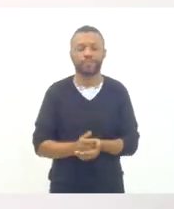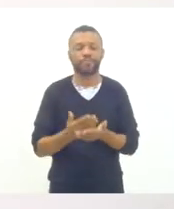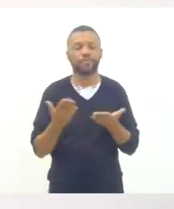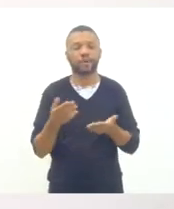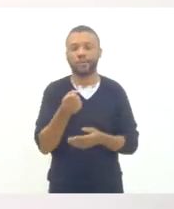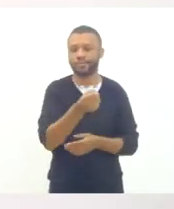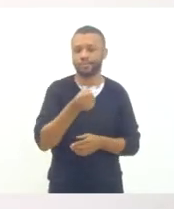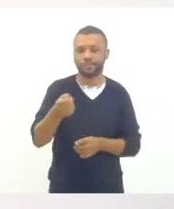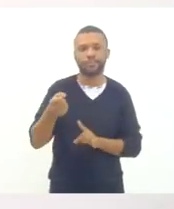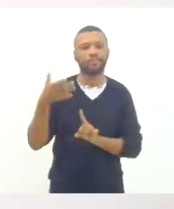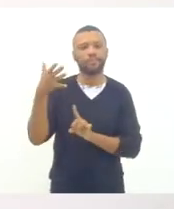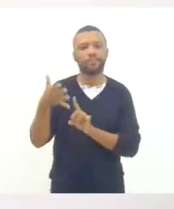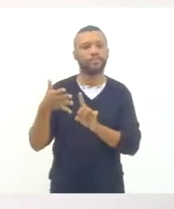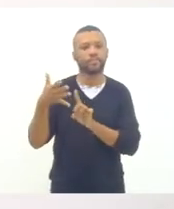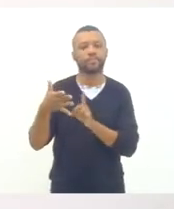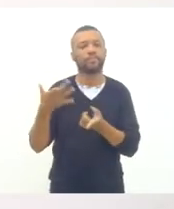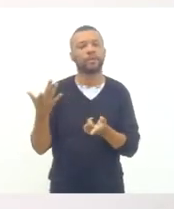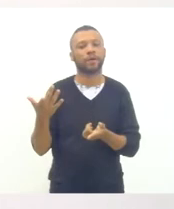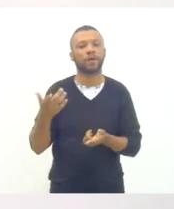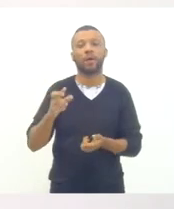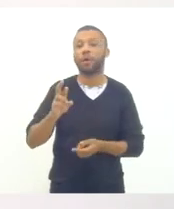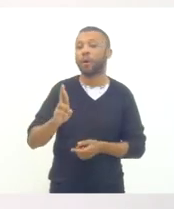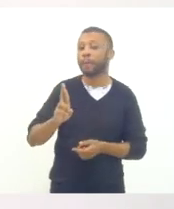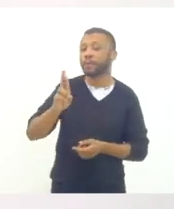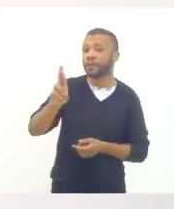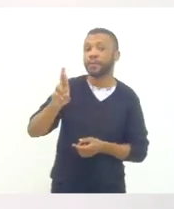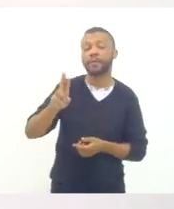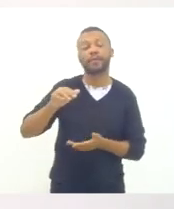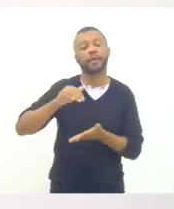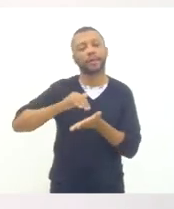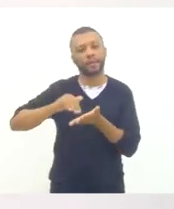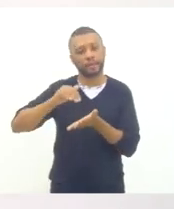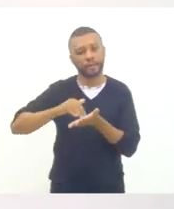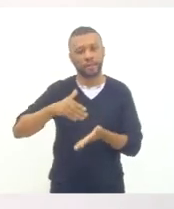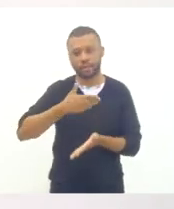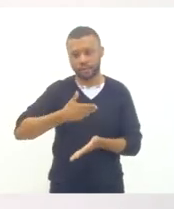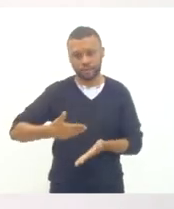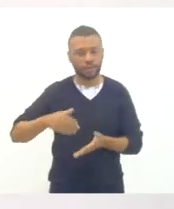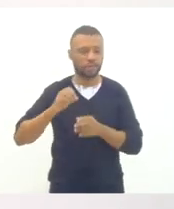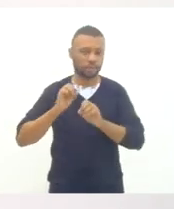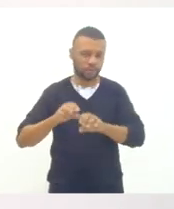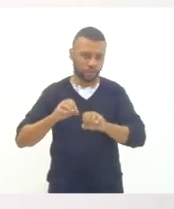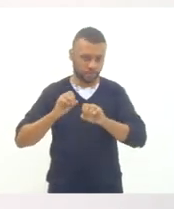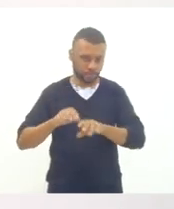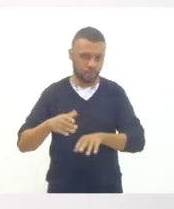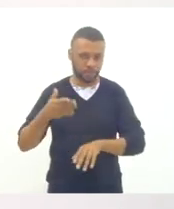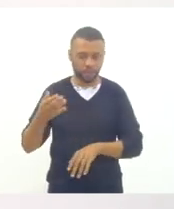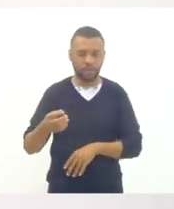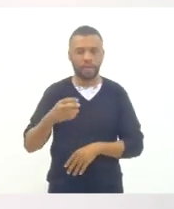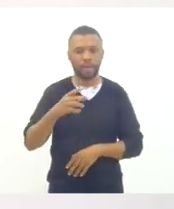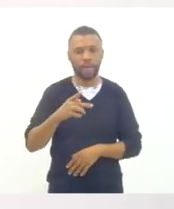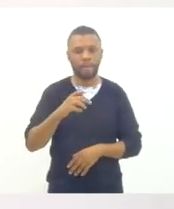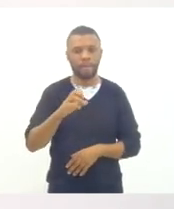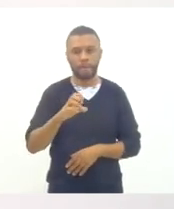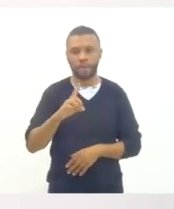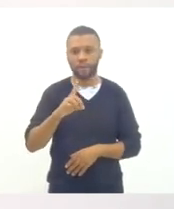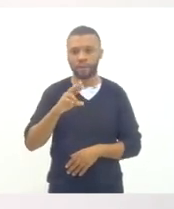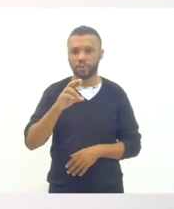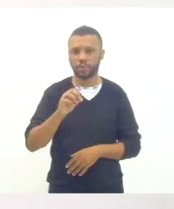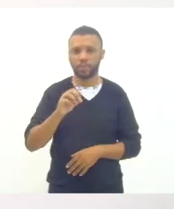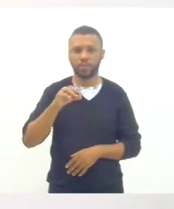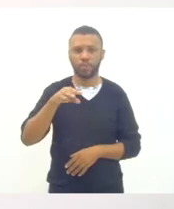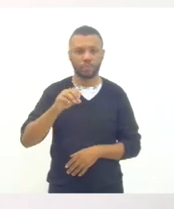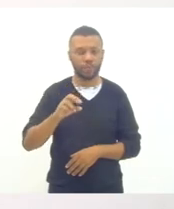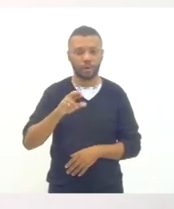fazer uso da palavra também o representante da Secretaria de Estado de Educação, o senhor Pedro Moraes, que está conosco aqui